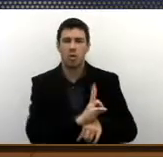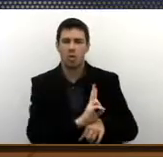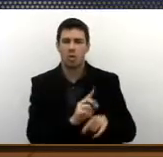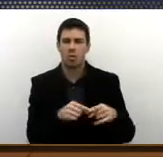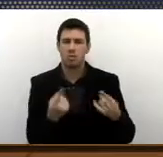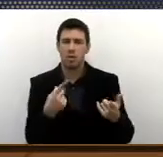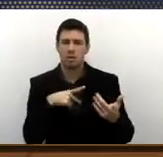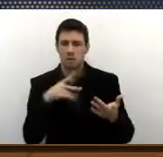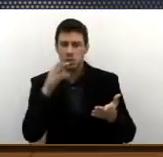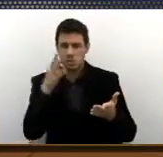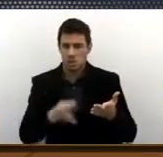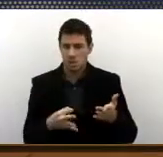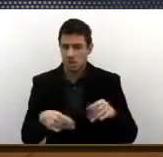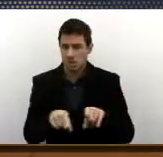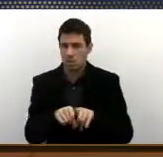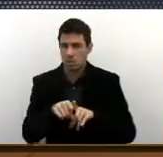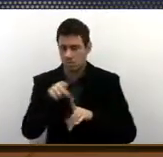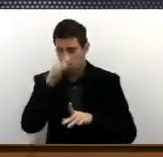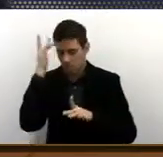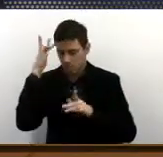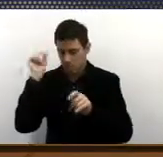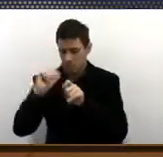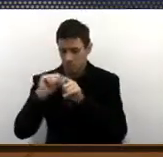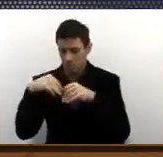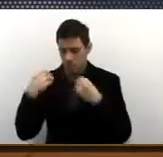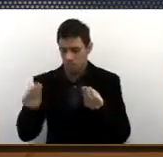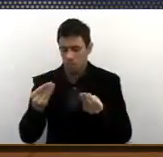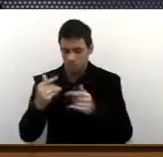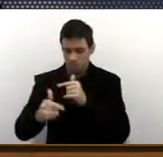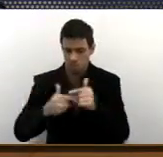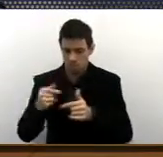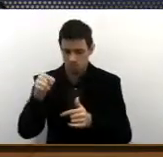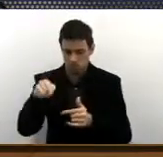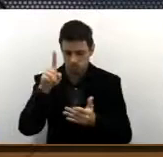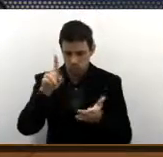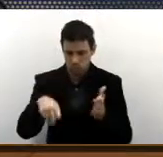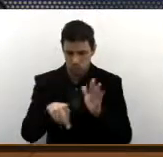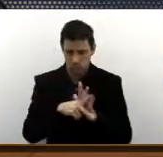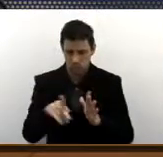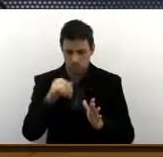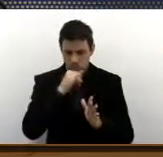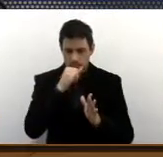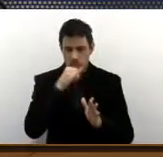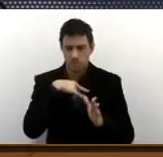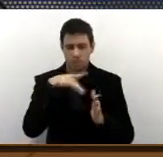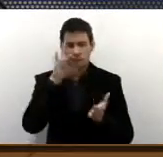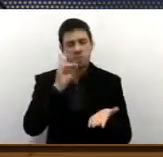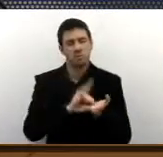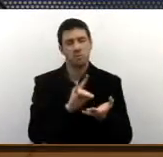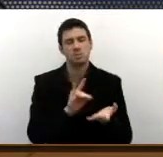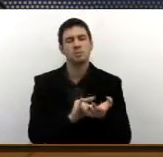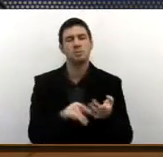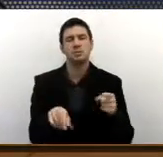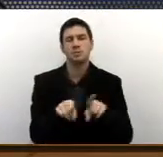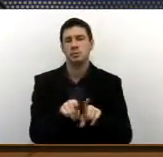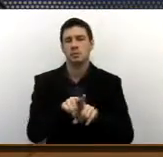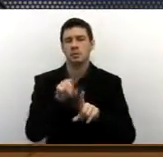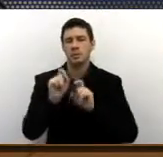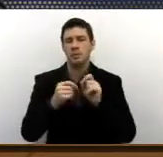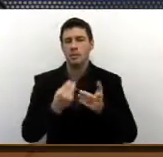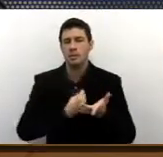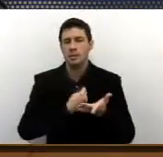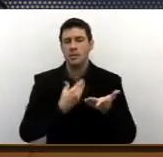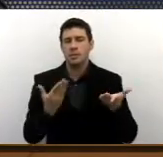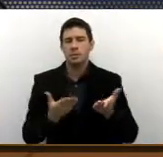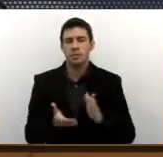exclusivamente com a executora. Esse é o que seria, que seria, de fato, o que existe lá.